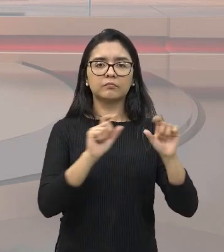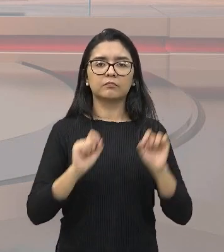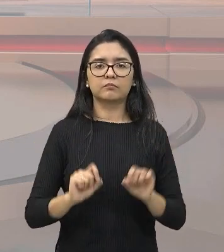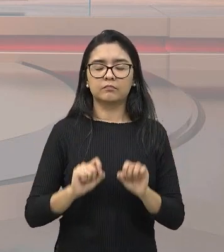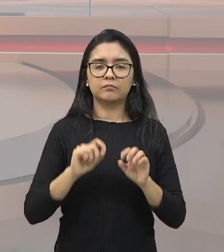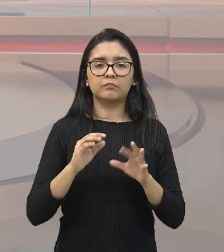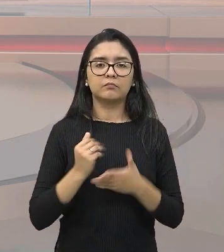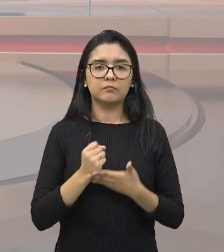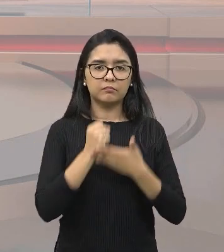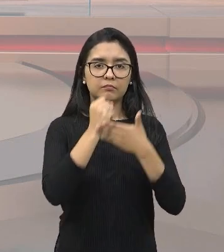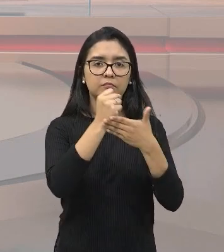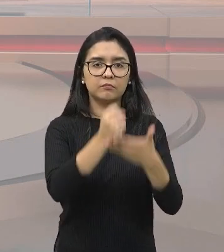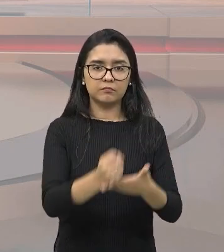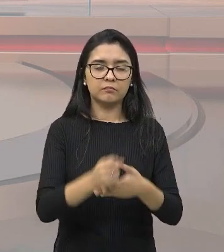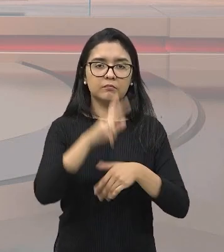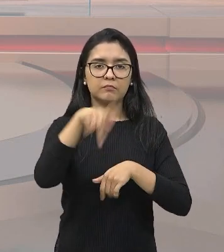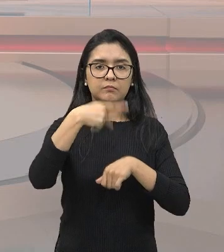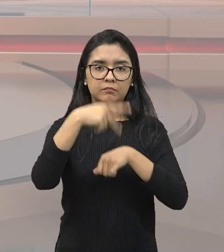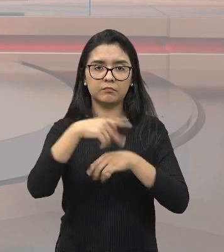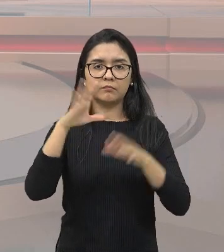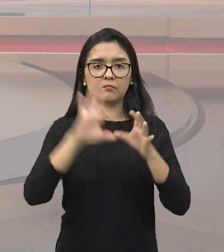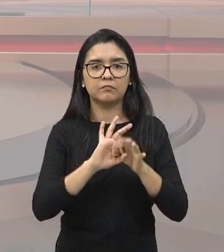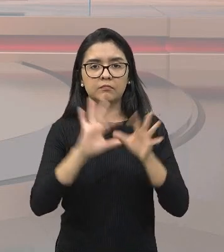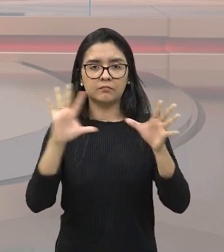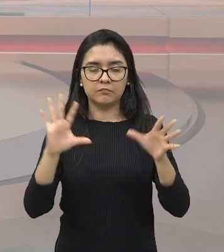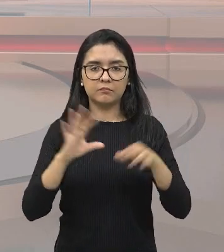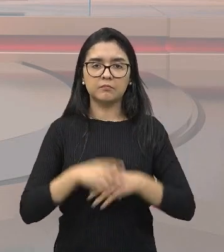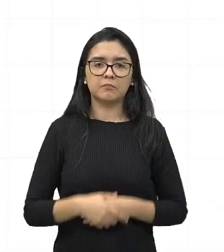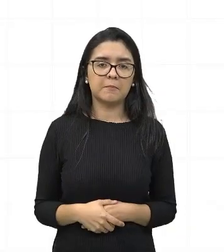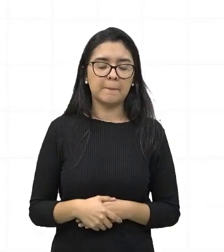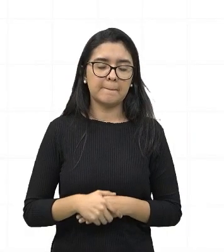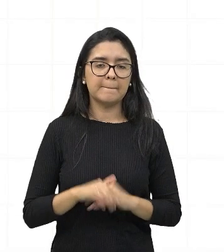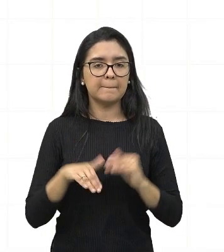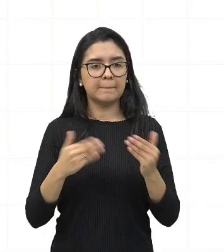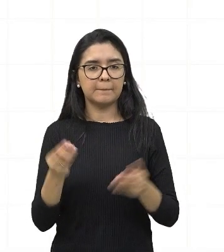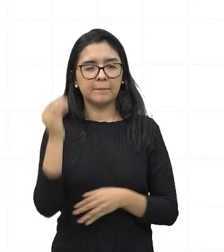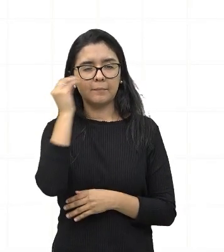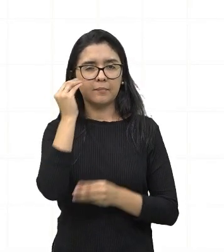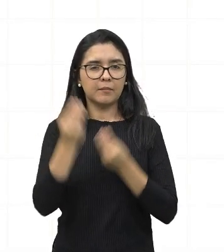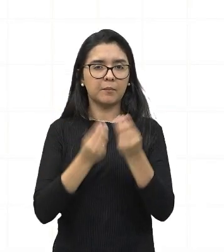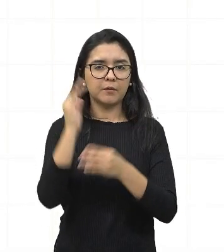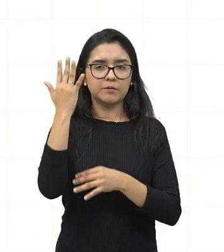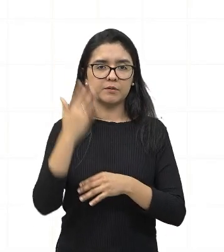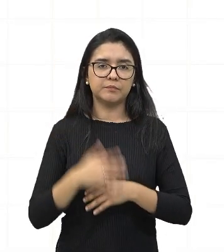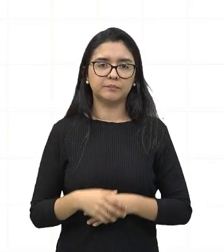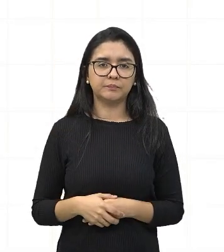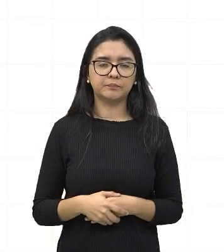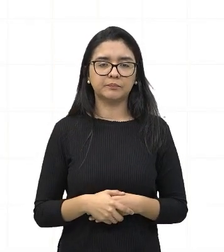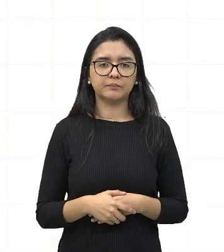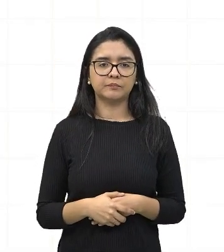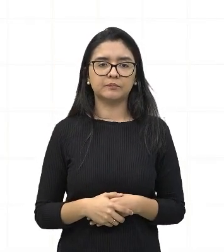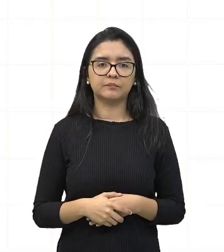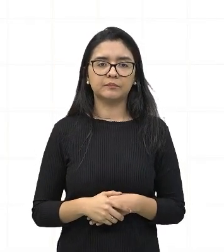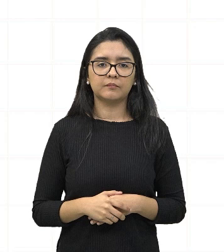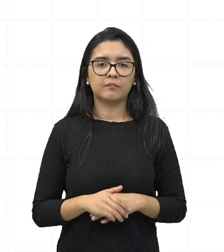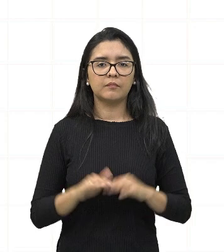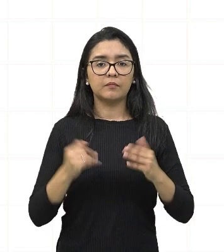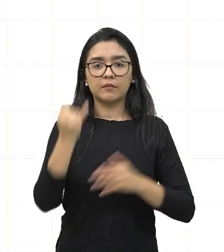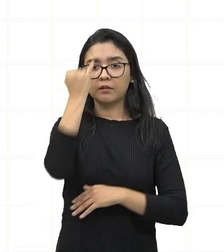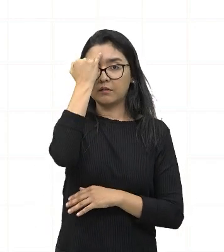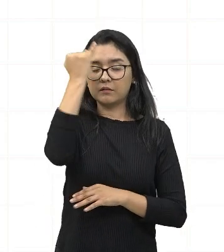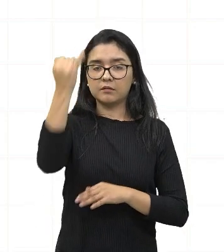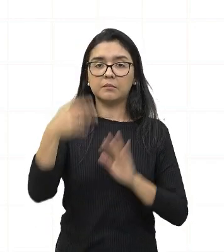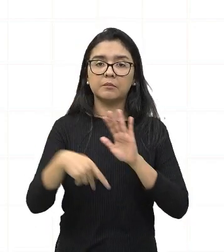independência de diversos outros países além do seu. Então, vamos ver como isso aconteceu. As ideias de